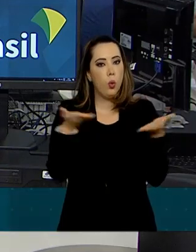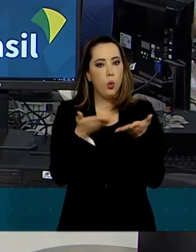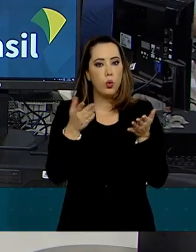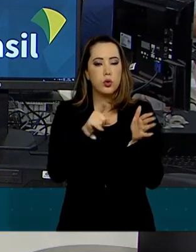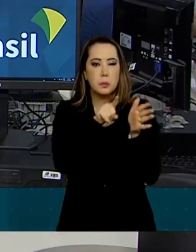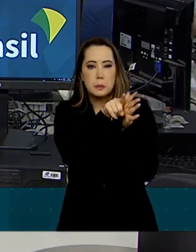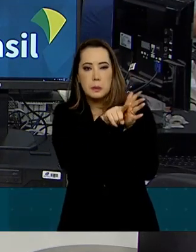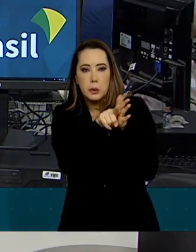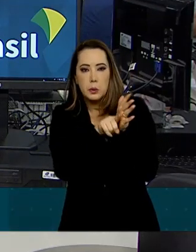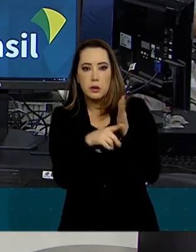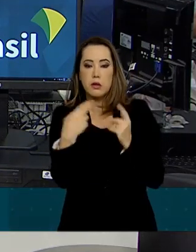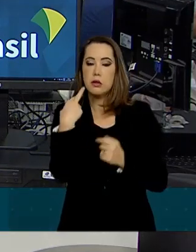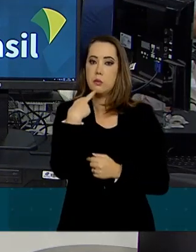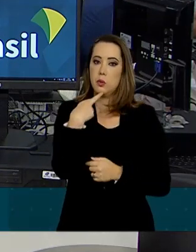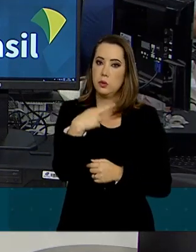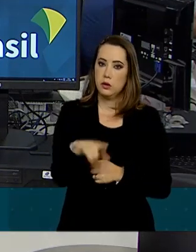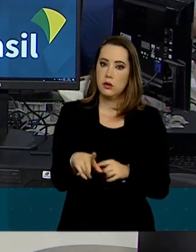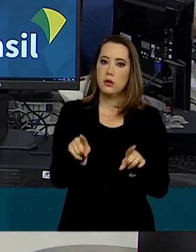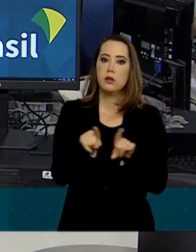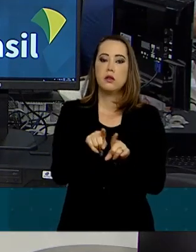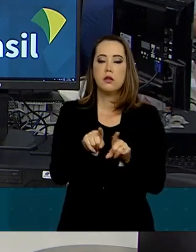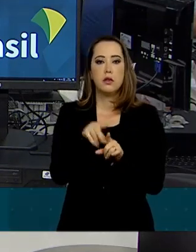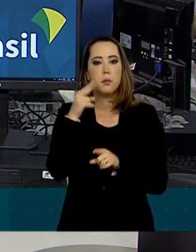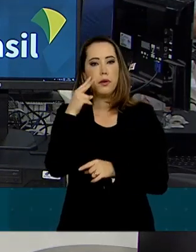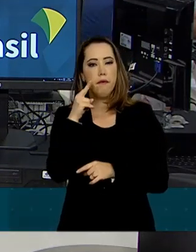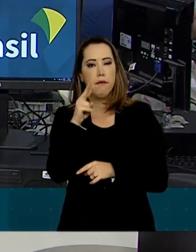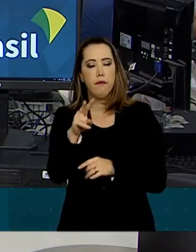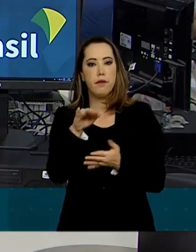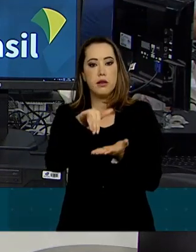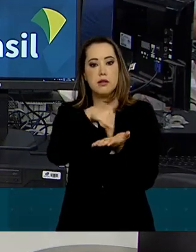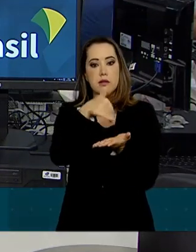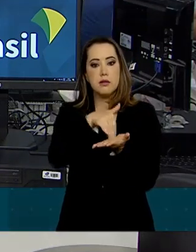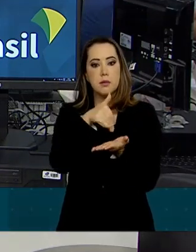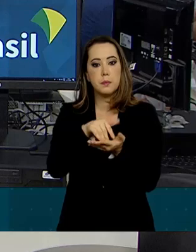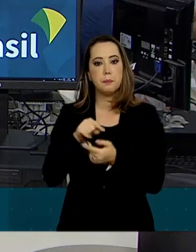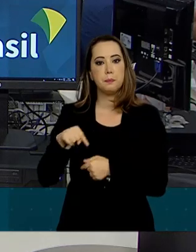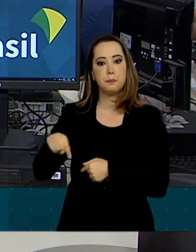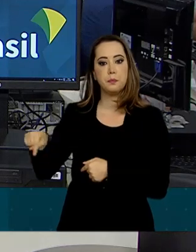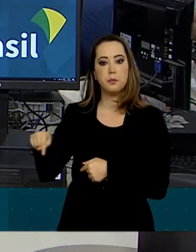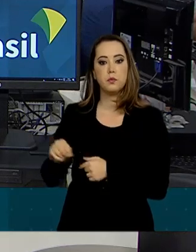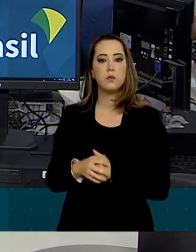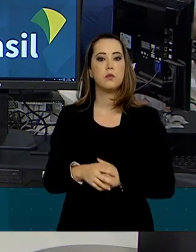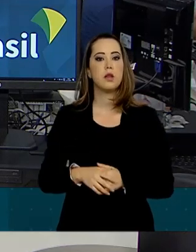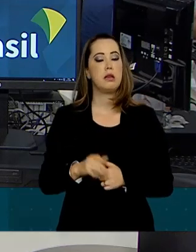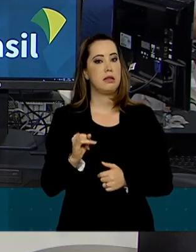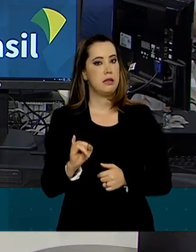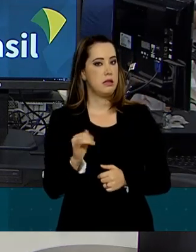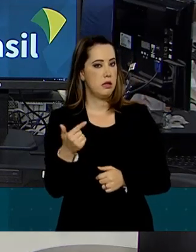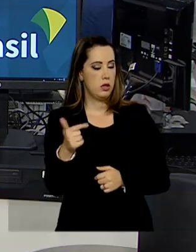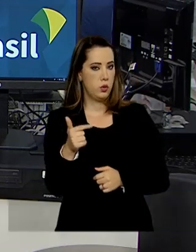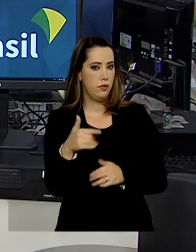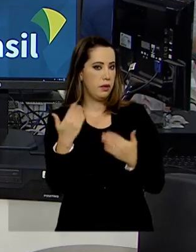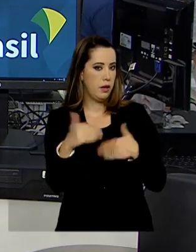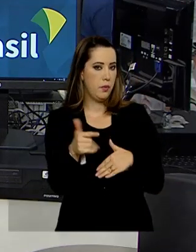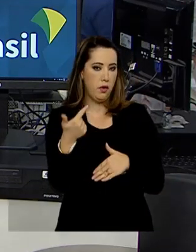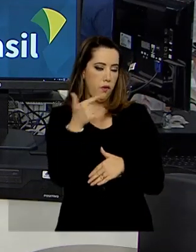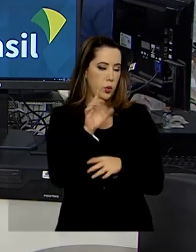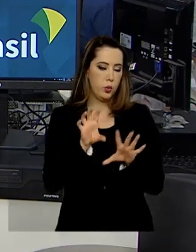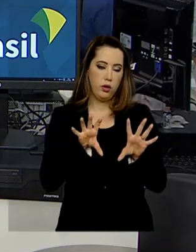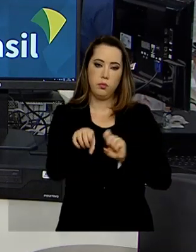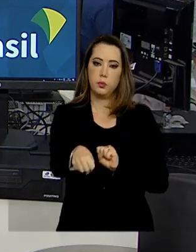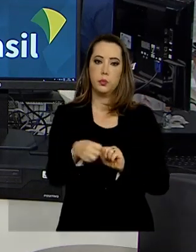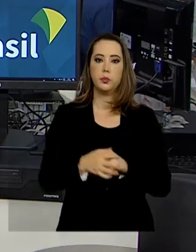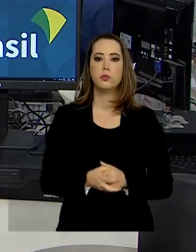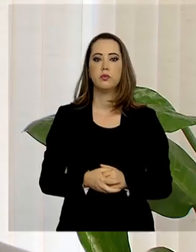para preencher o questionário do estudante e visualizar o cartão de confirmação da inscrição. Quem não fizer a prova, não recebe o diploma.